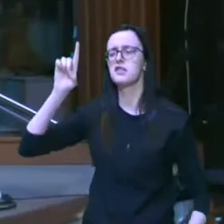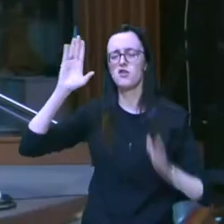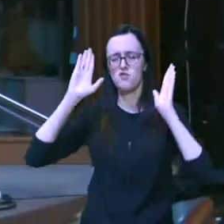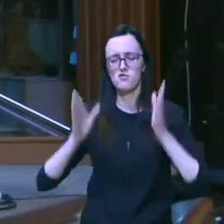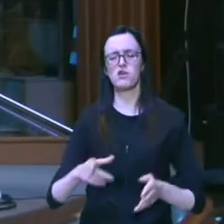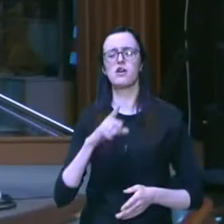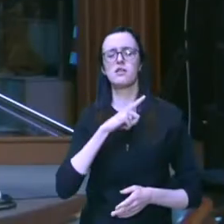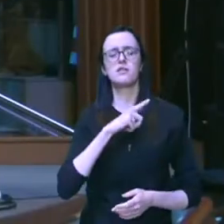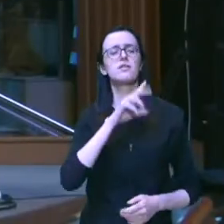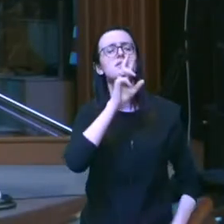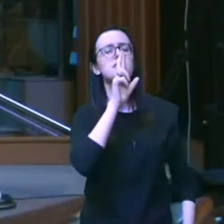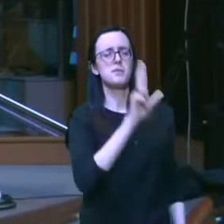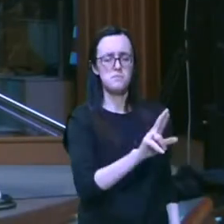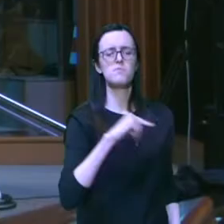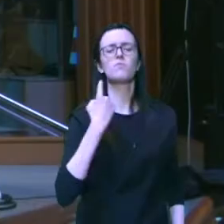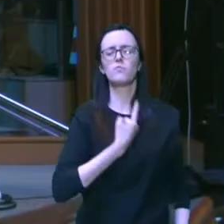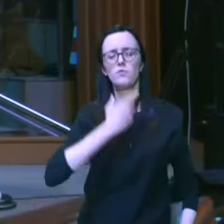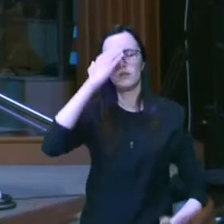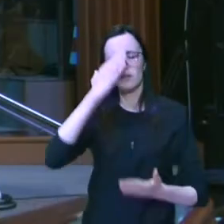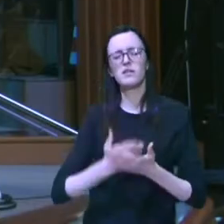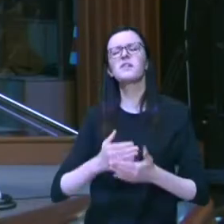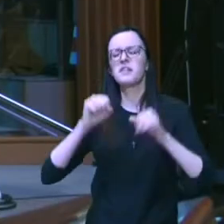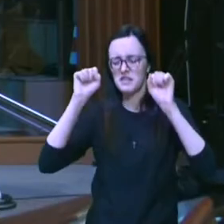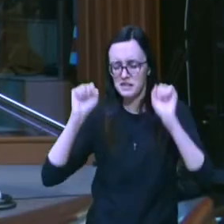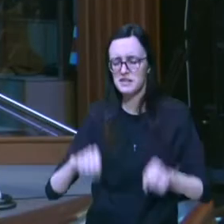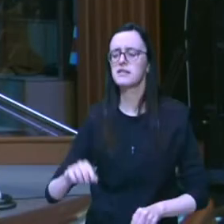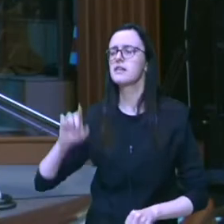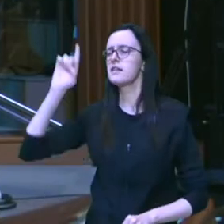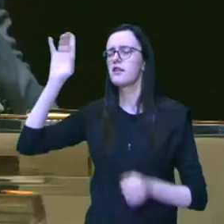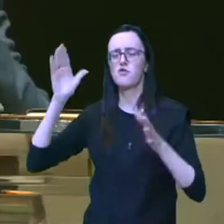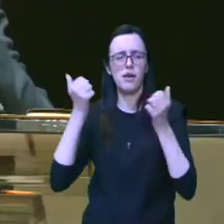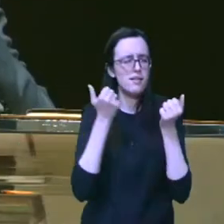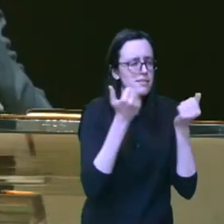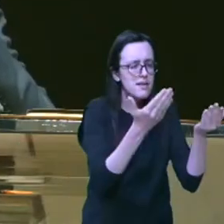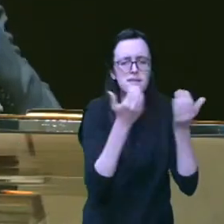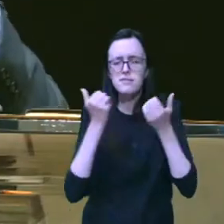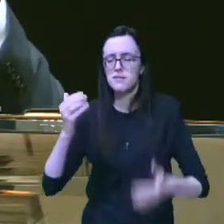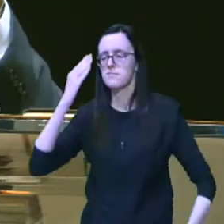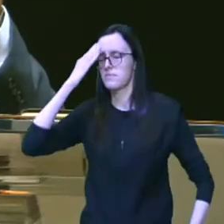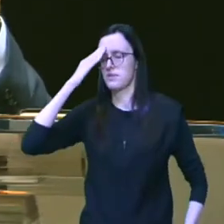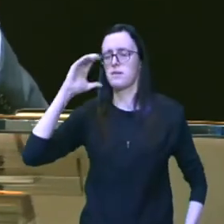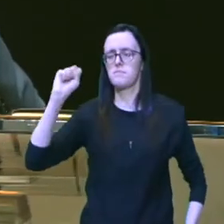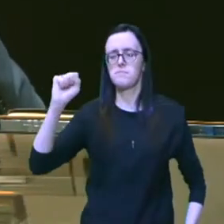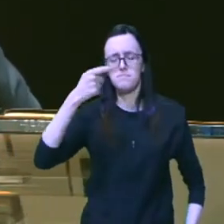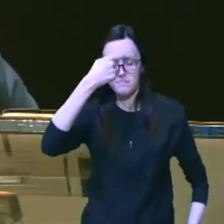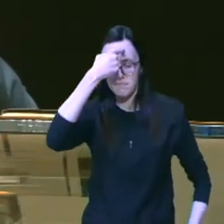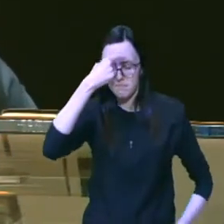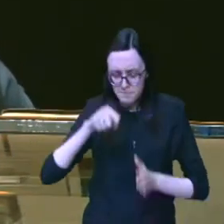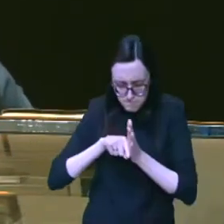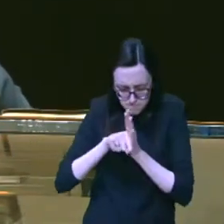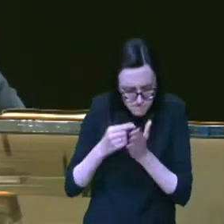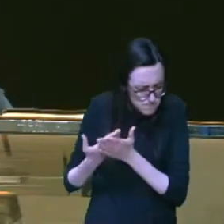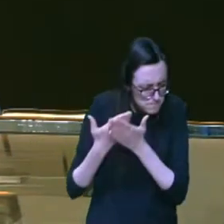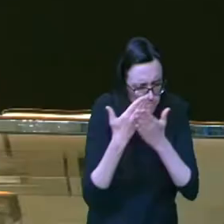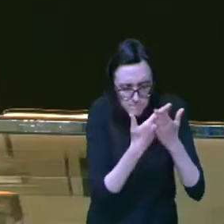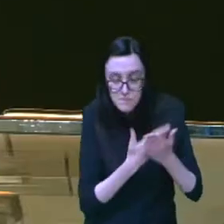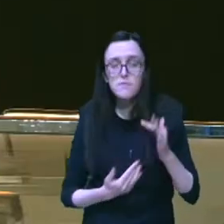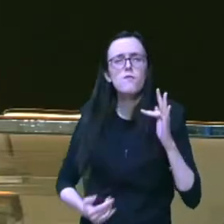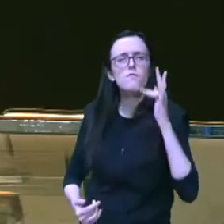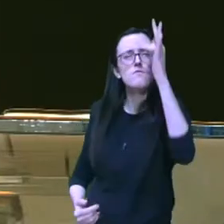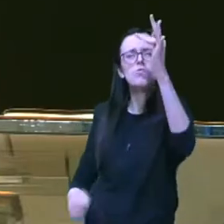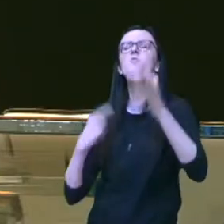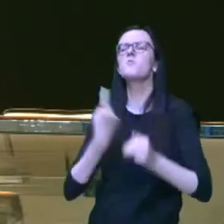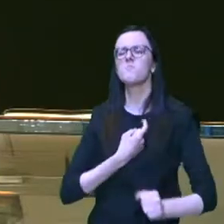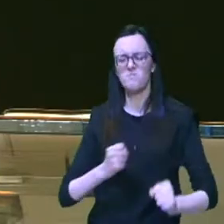resposta nós cremos sim, que o Senhor tem dado e está dando sabedoria para os pesquisadores para que em breve nós